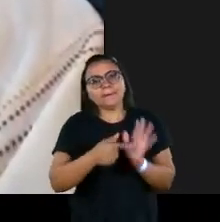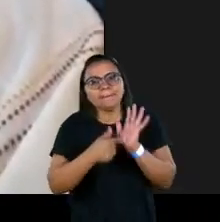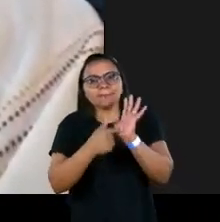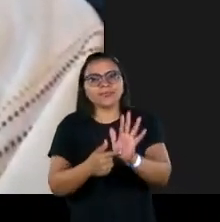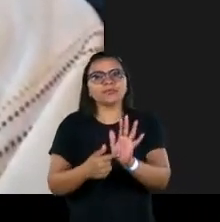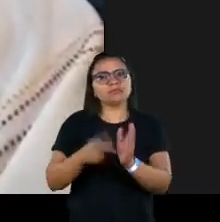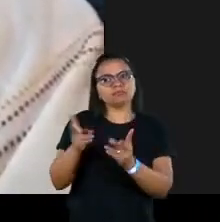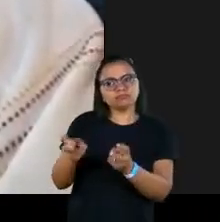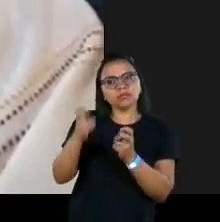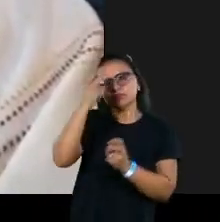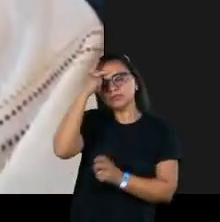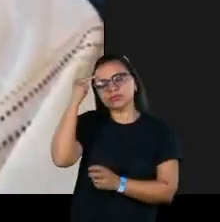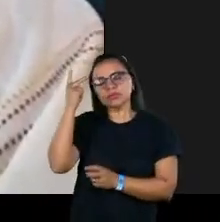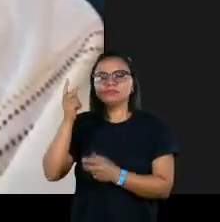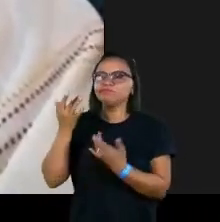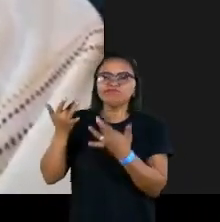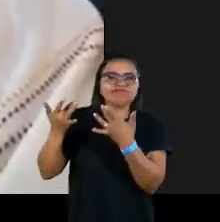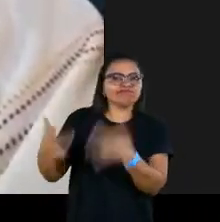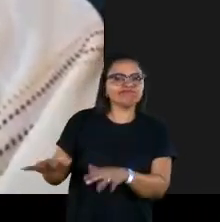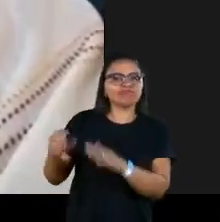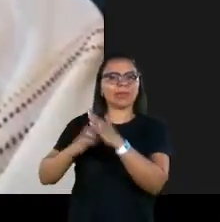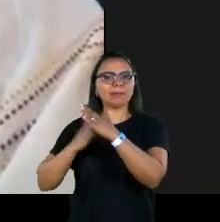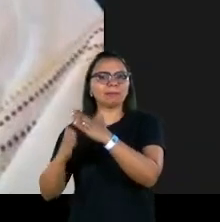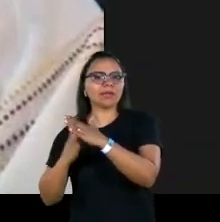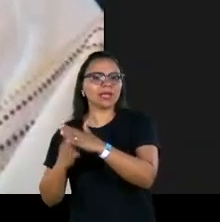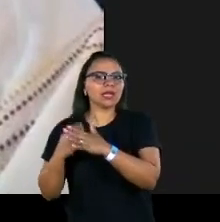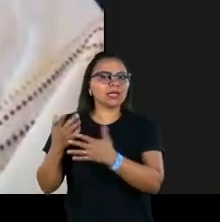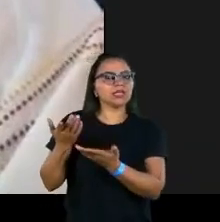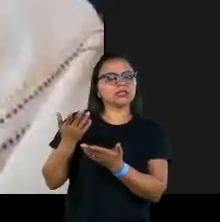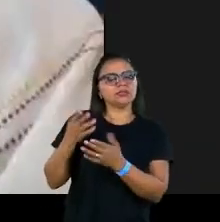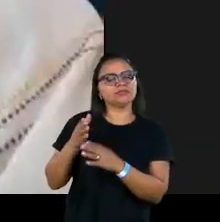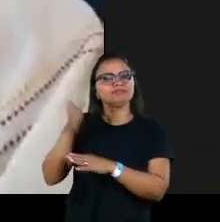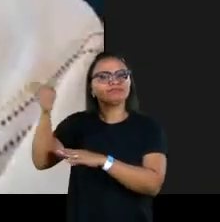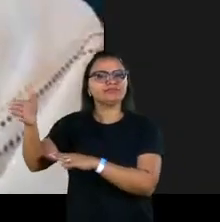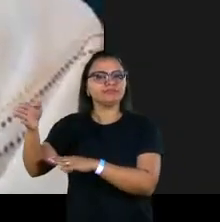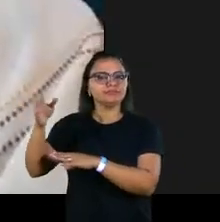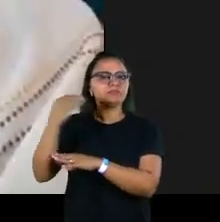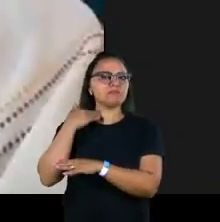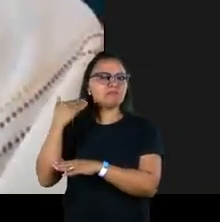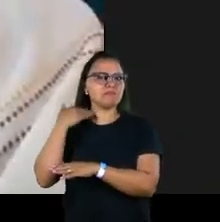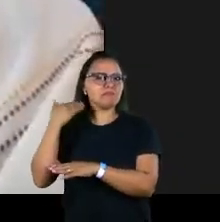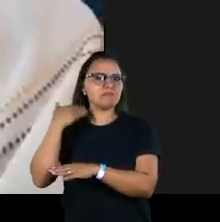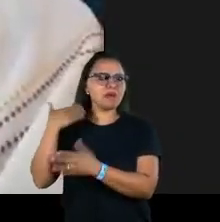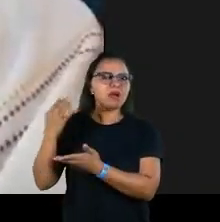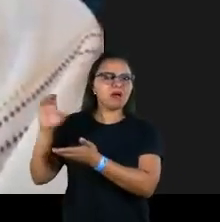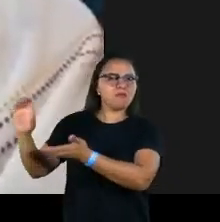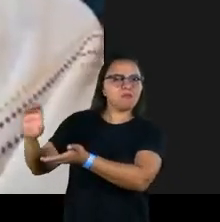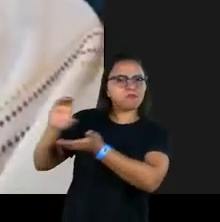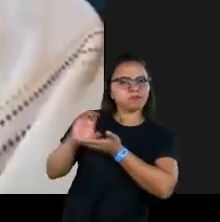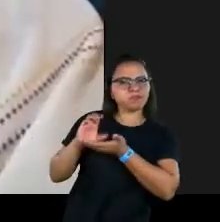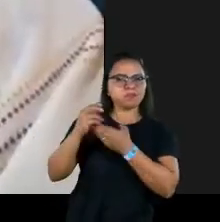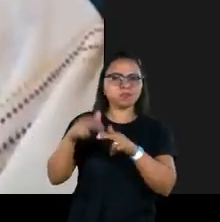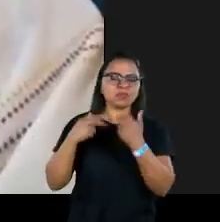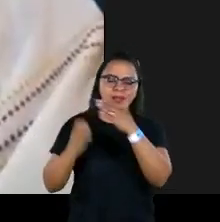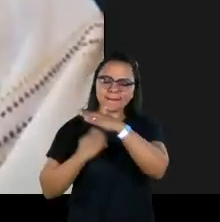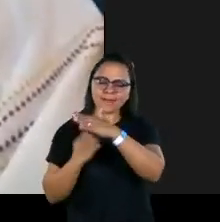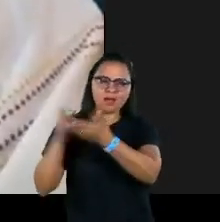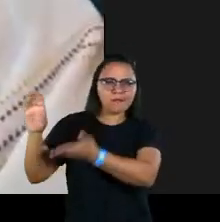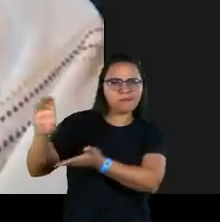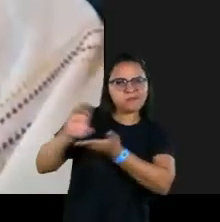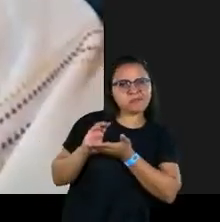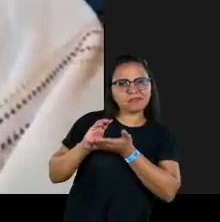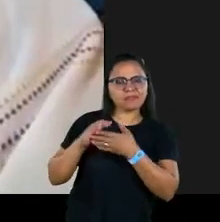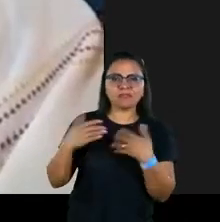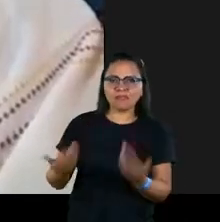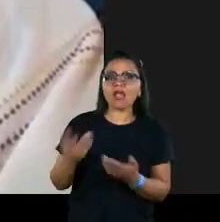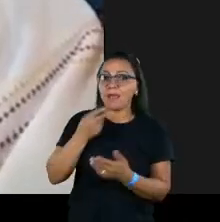eu vejo sempre a resistência, as grandes empresas elas vão no BNDES e pegam seus bolsas famílias para financiar suas empresas e isso é